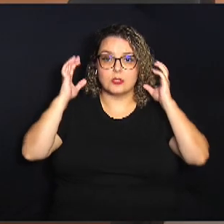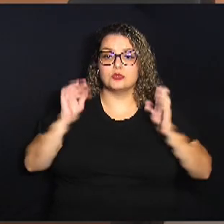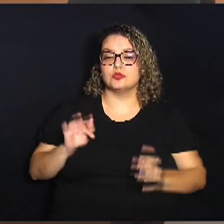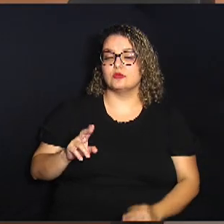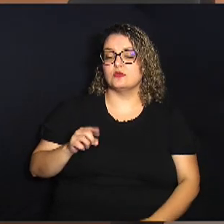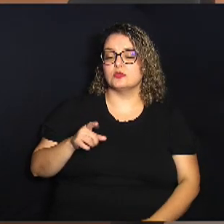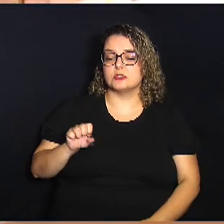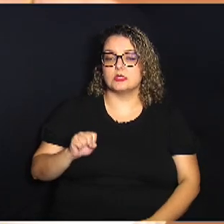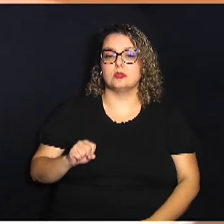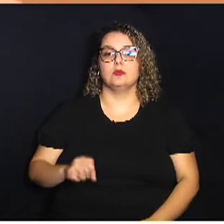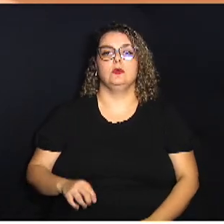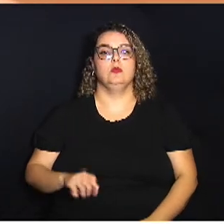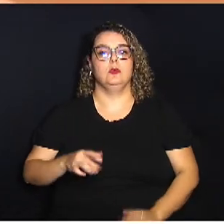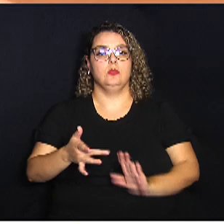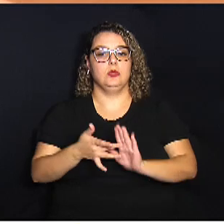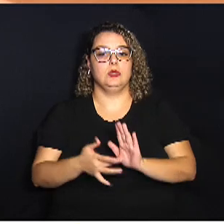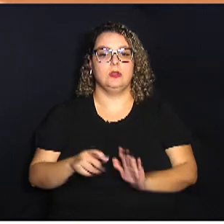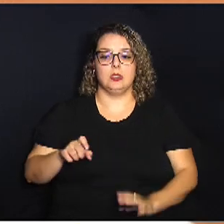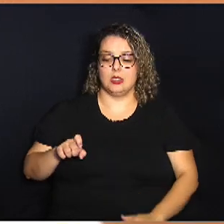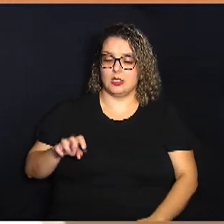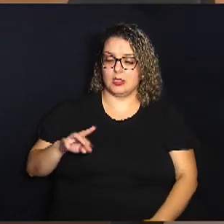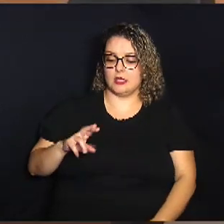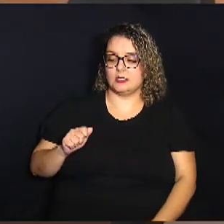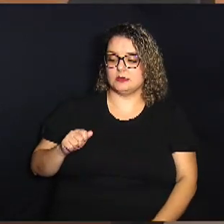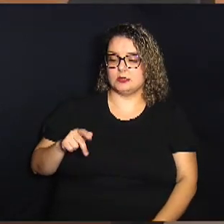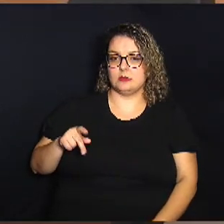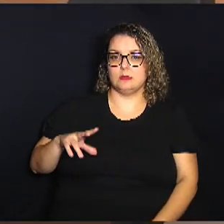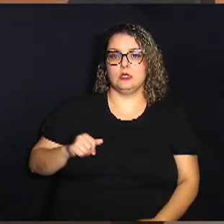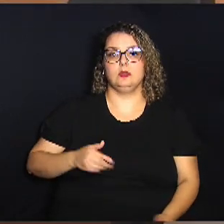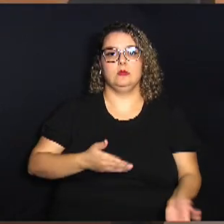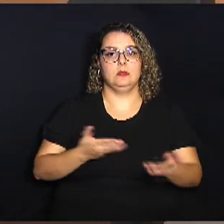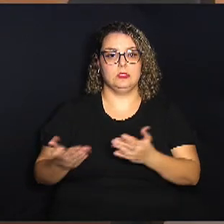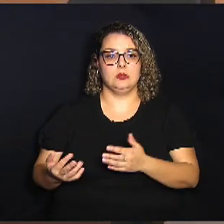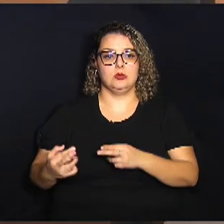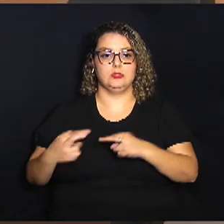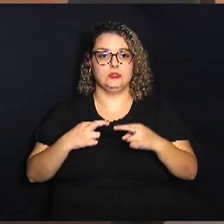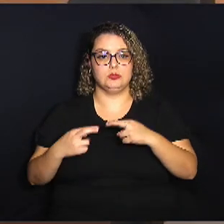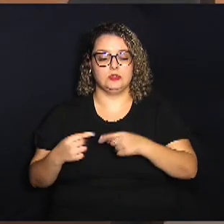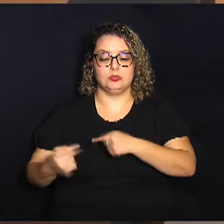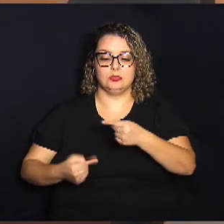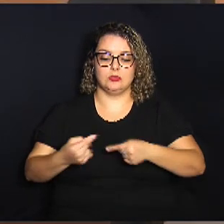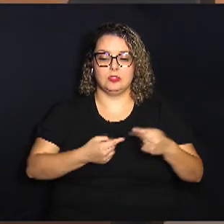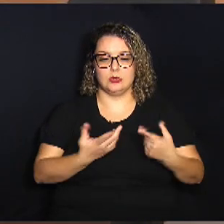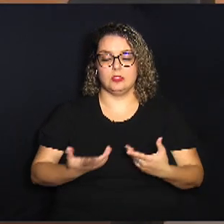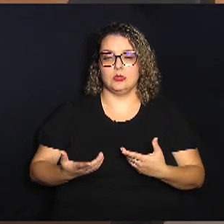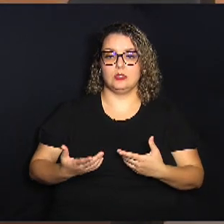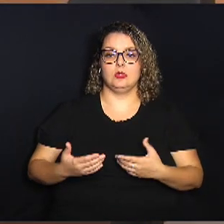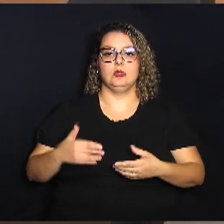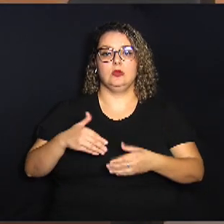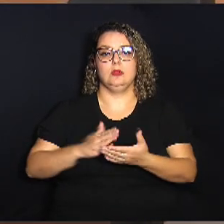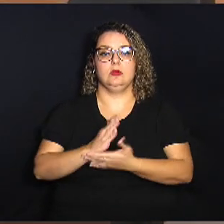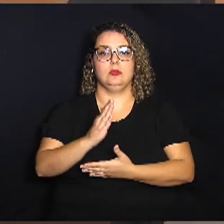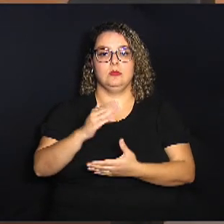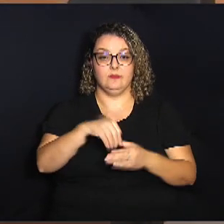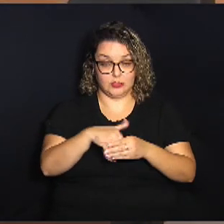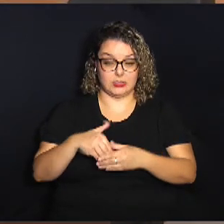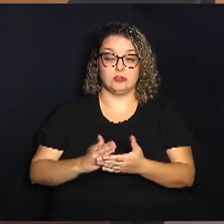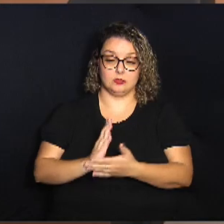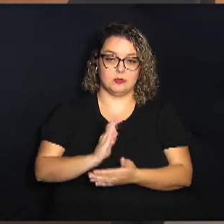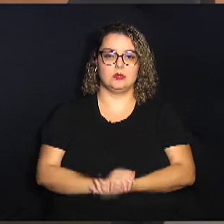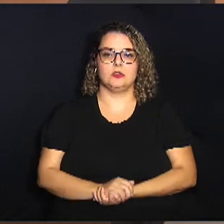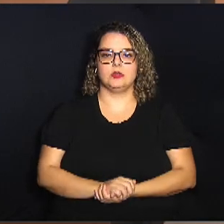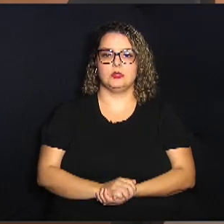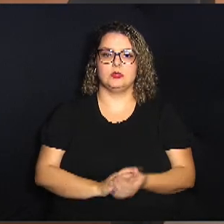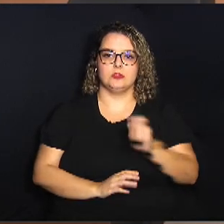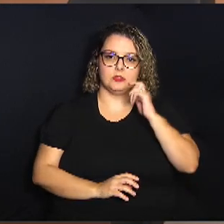item extra-pauta foi apresentado votado e aprovado por unanimidade chegou a nossas mãos e eu